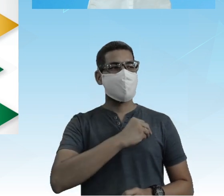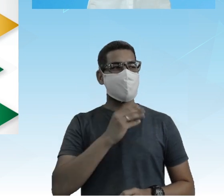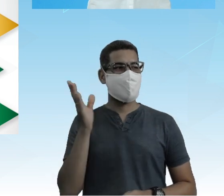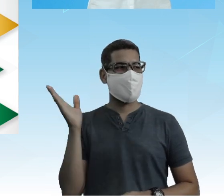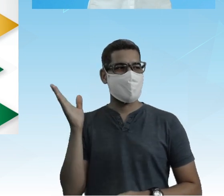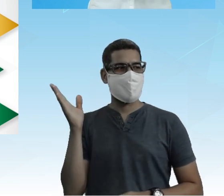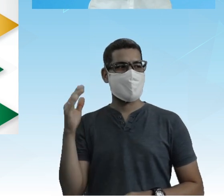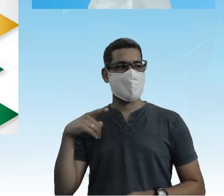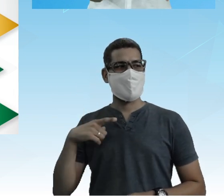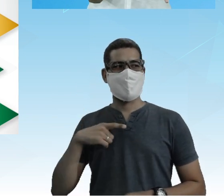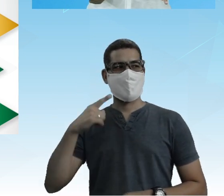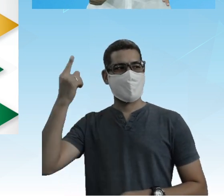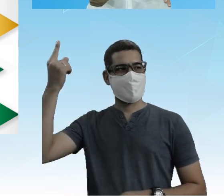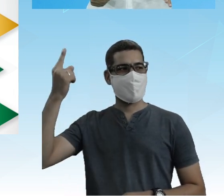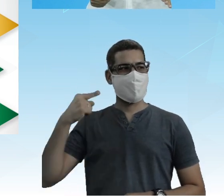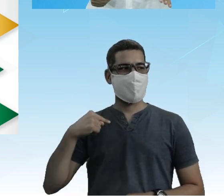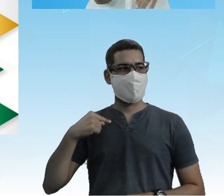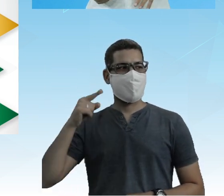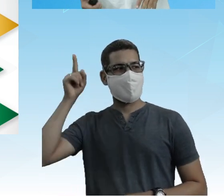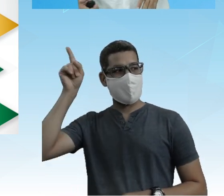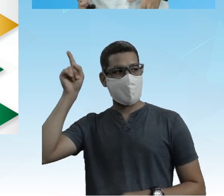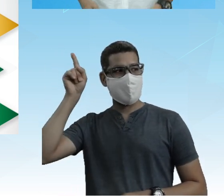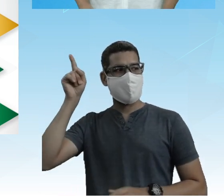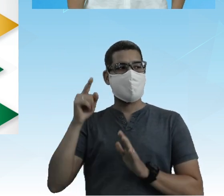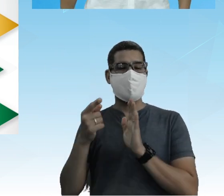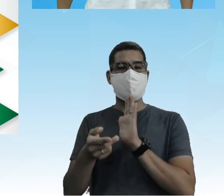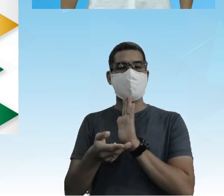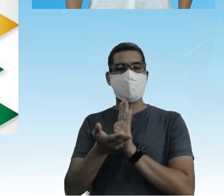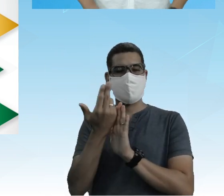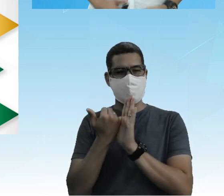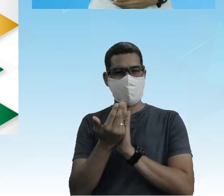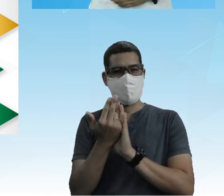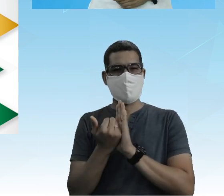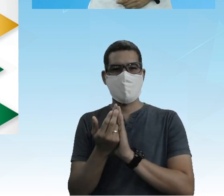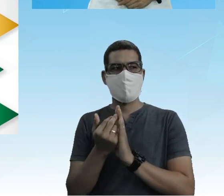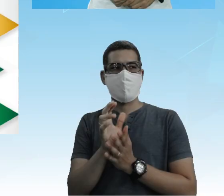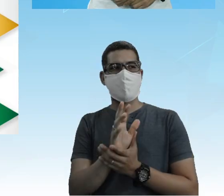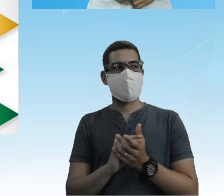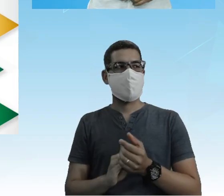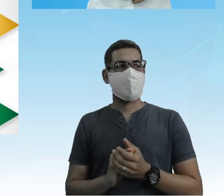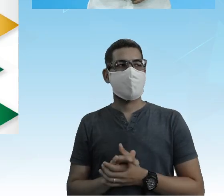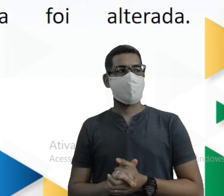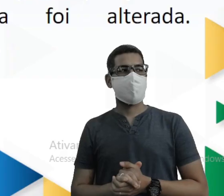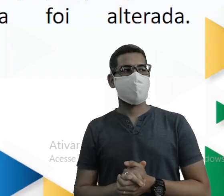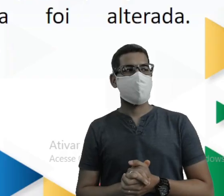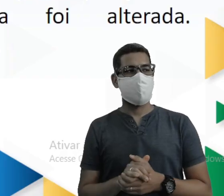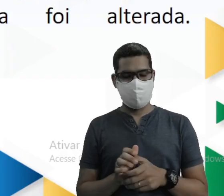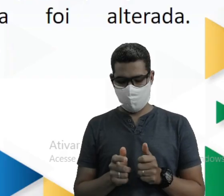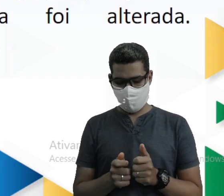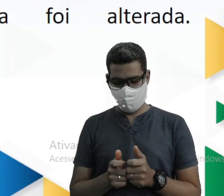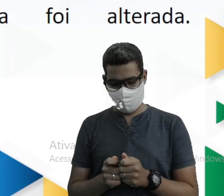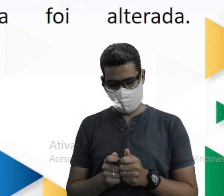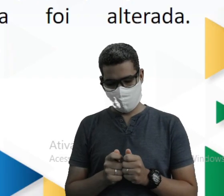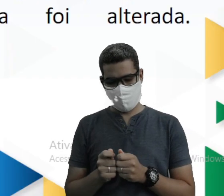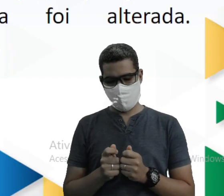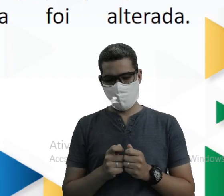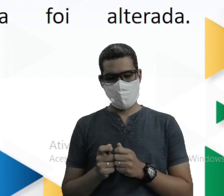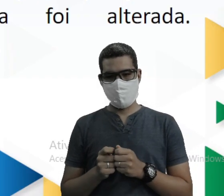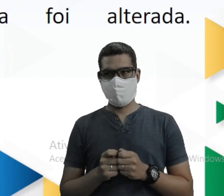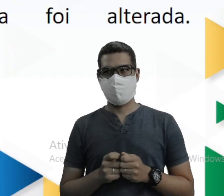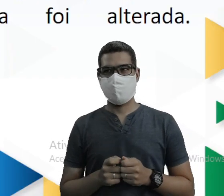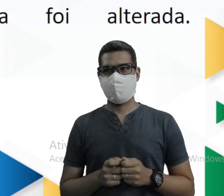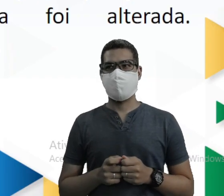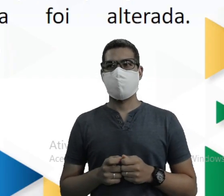Meu parceiro Robson Só que aí é o meu mangá Né? Minha representação Joana está editando Do celular Da sua mãe